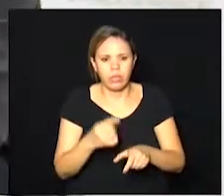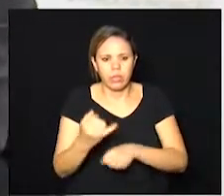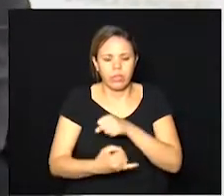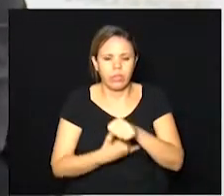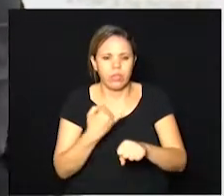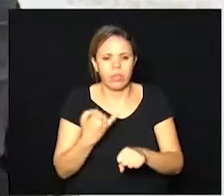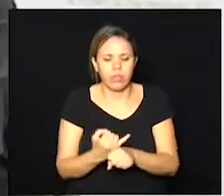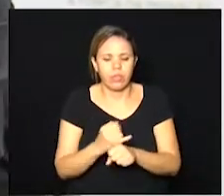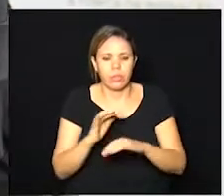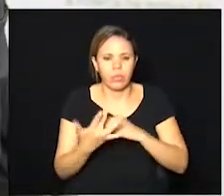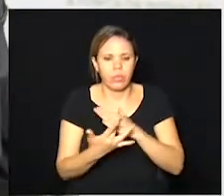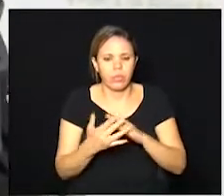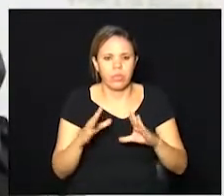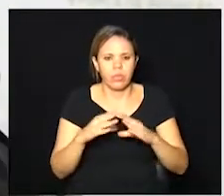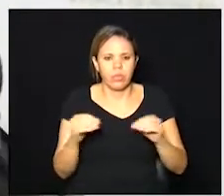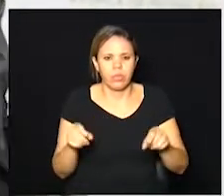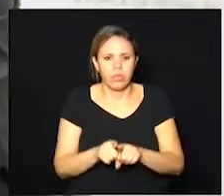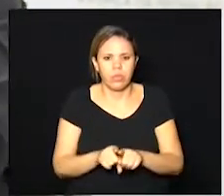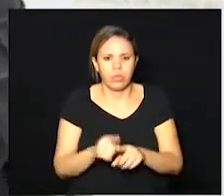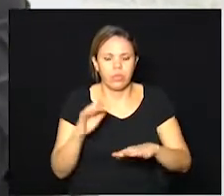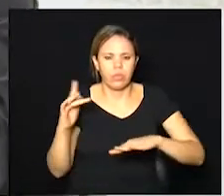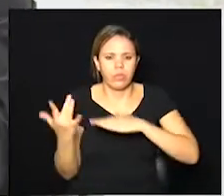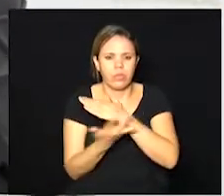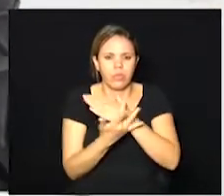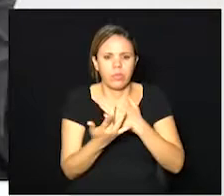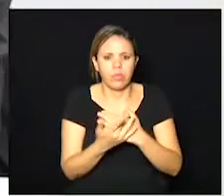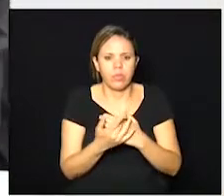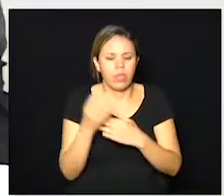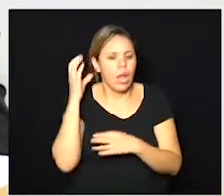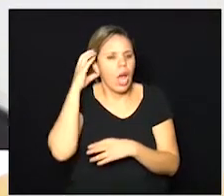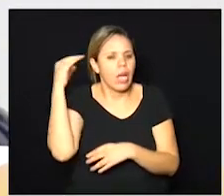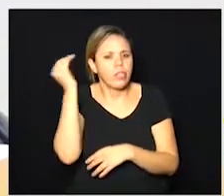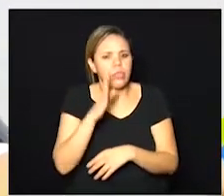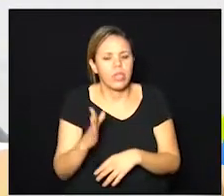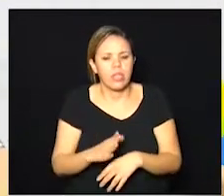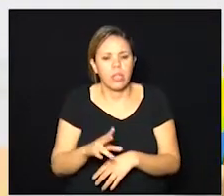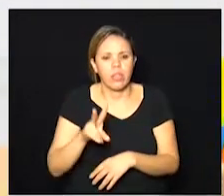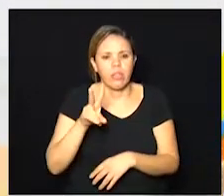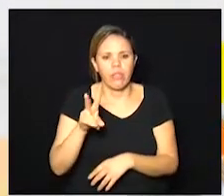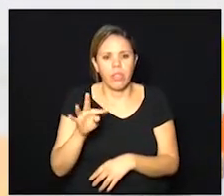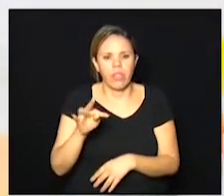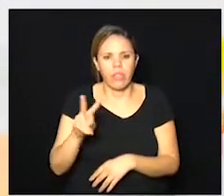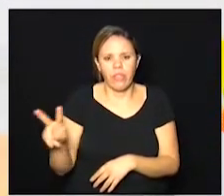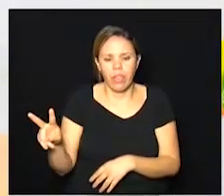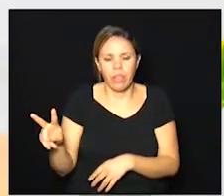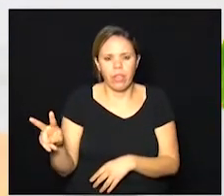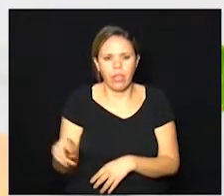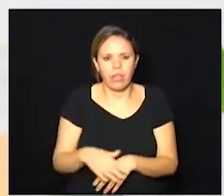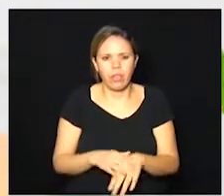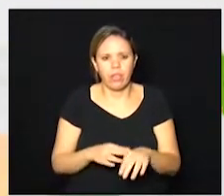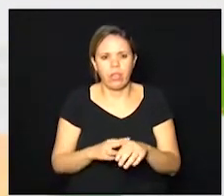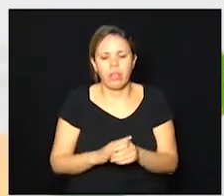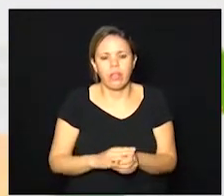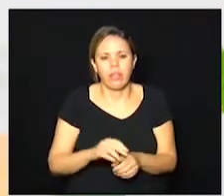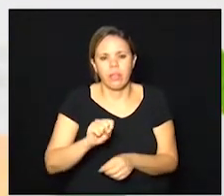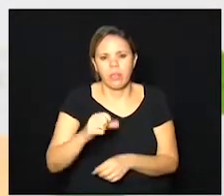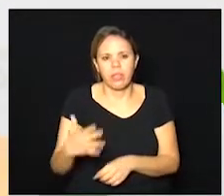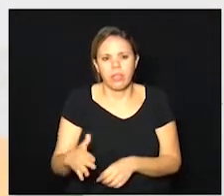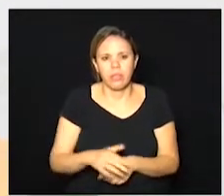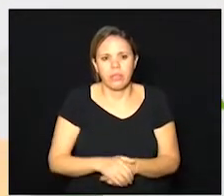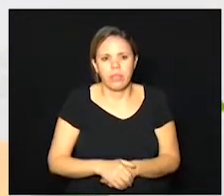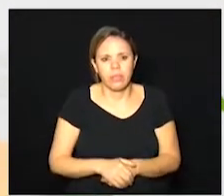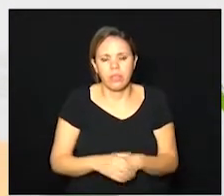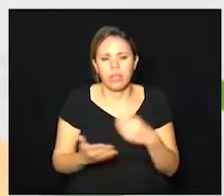digital do grupo band e nas redes sociais da rádio brasil e da vtv que é o sbt da região de campinas e da baixada santista